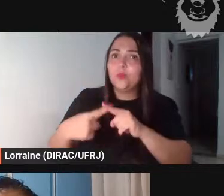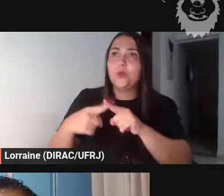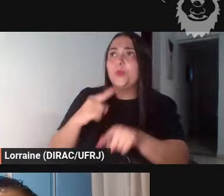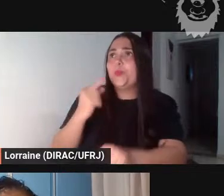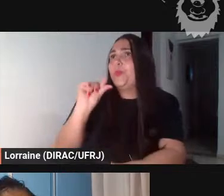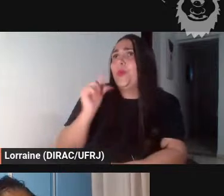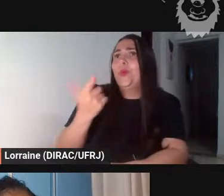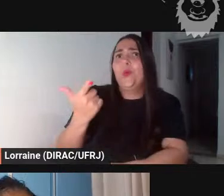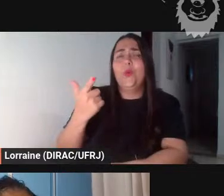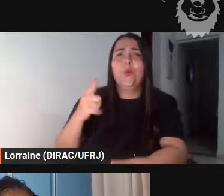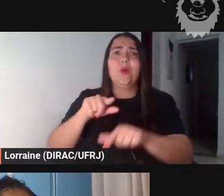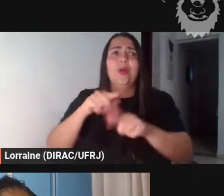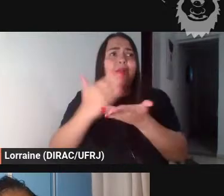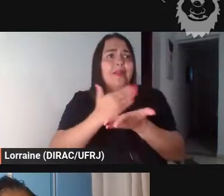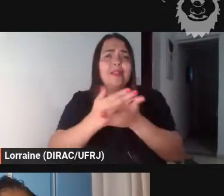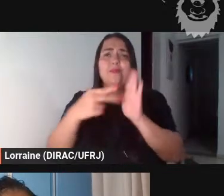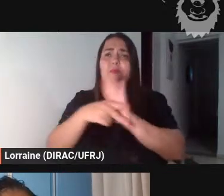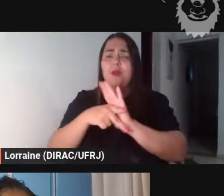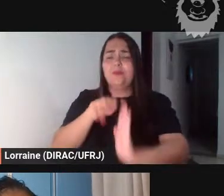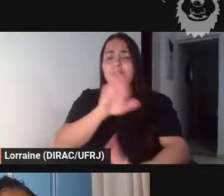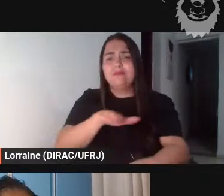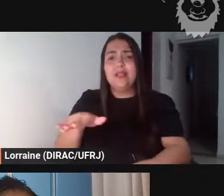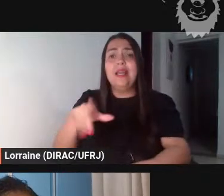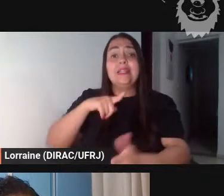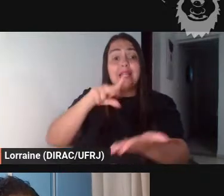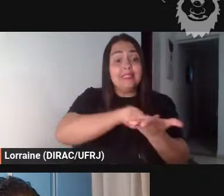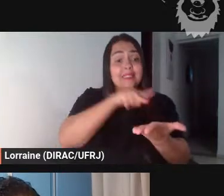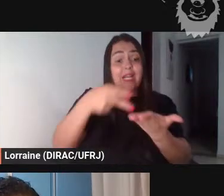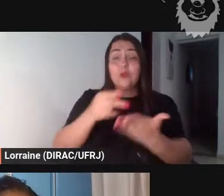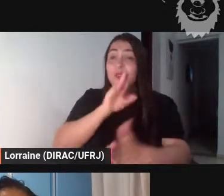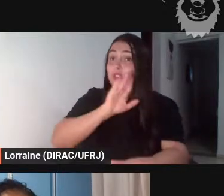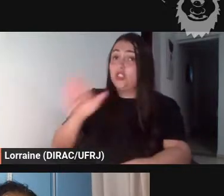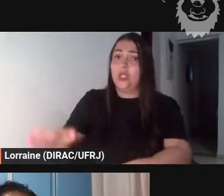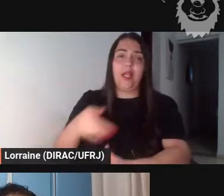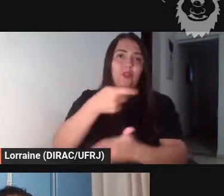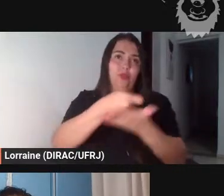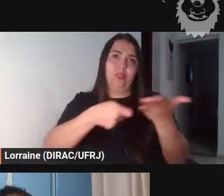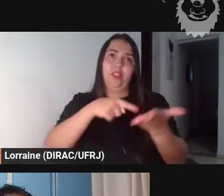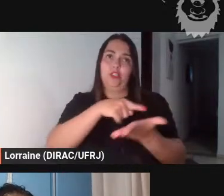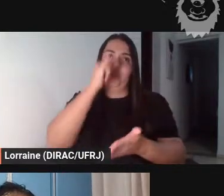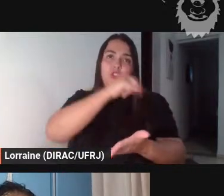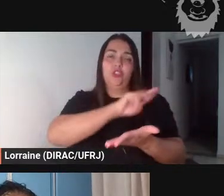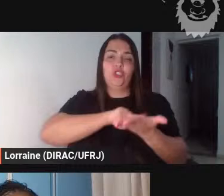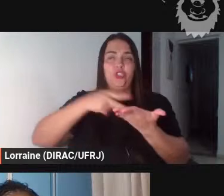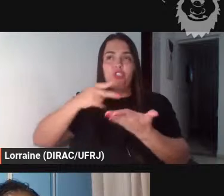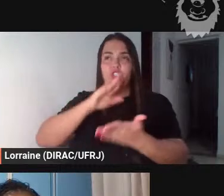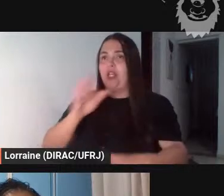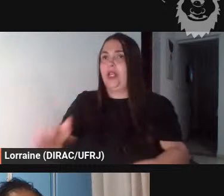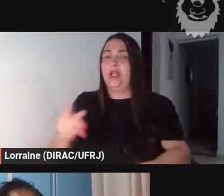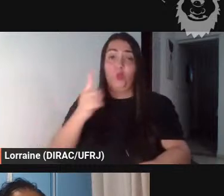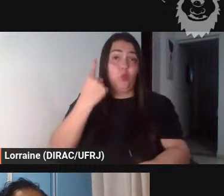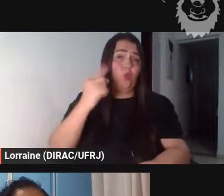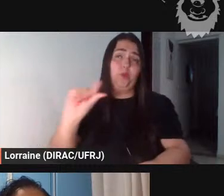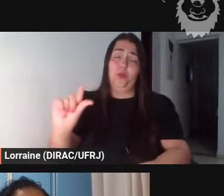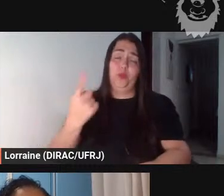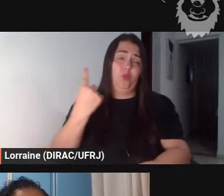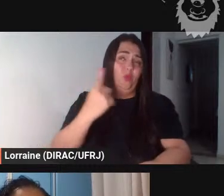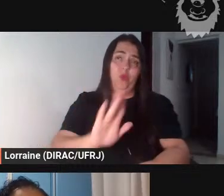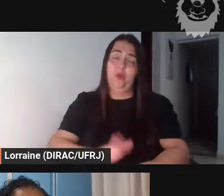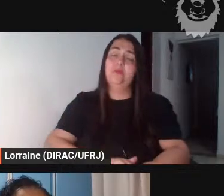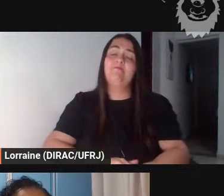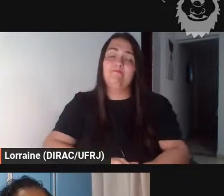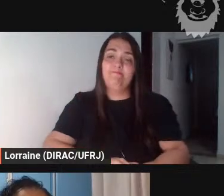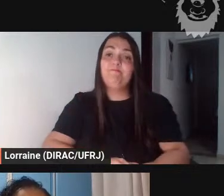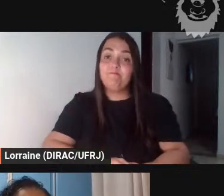para o público infantil e juvenil que é traduzida direto do texto antigo ela menciona isso